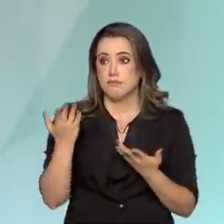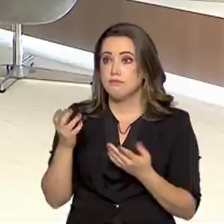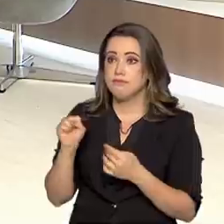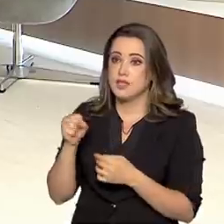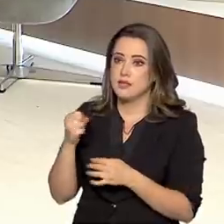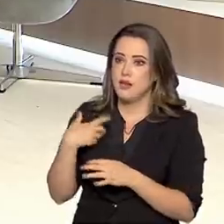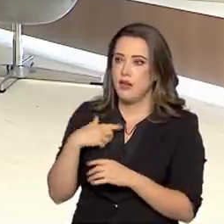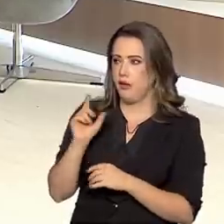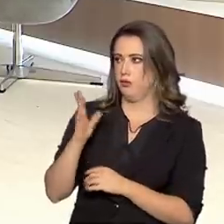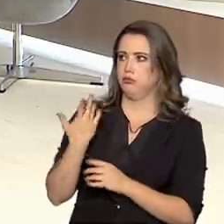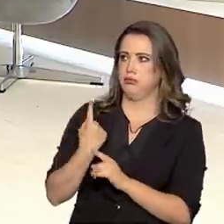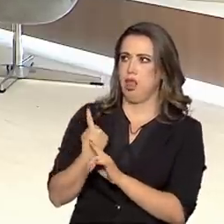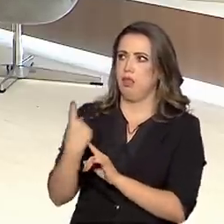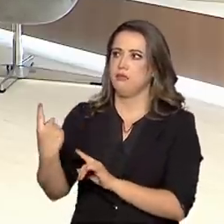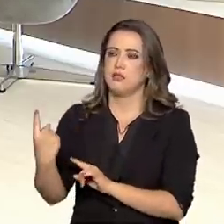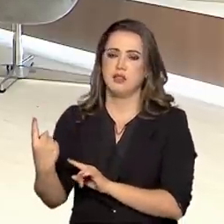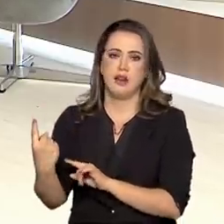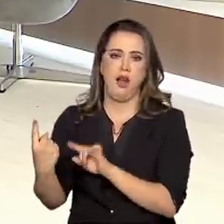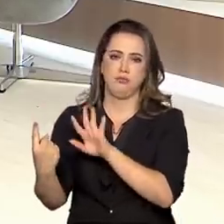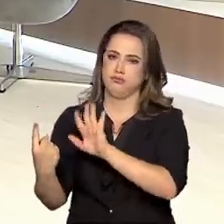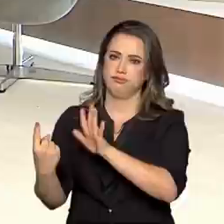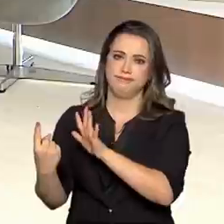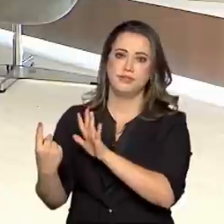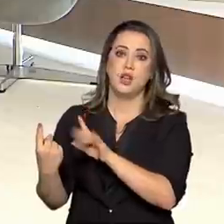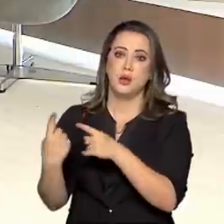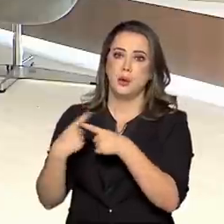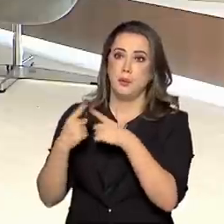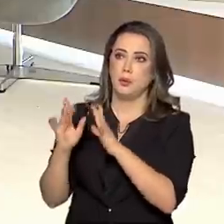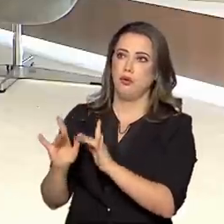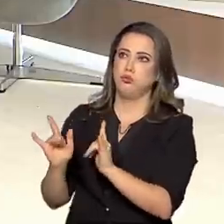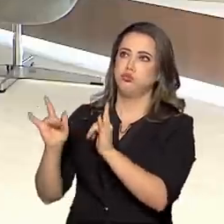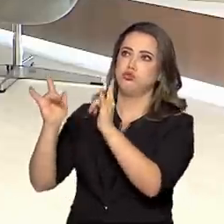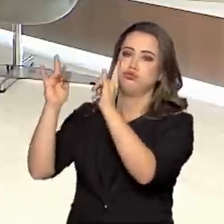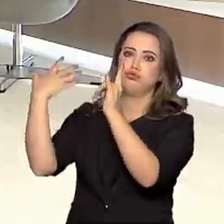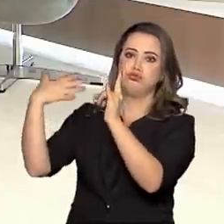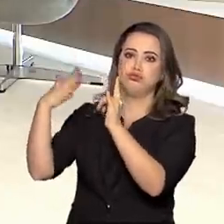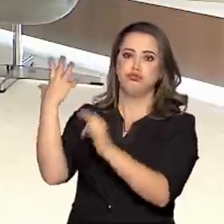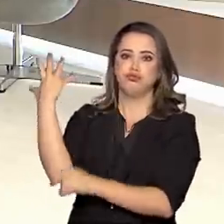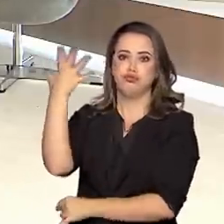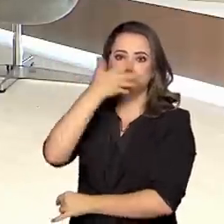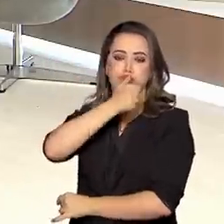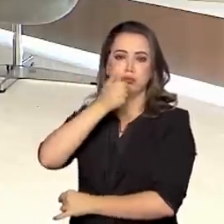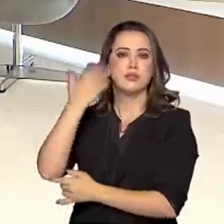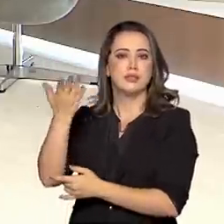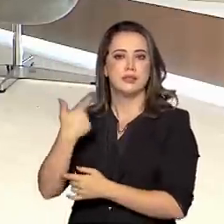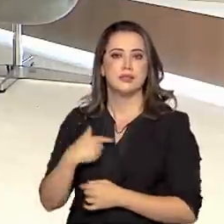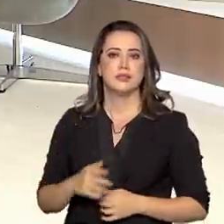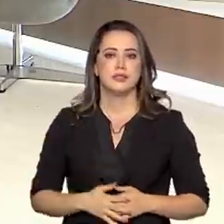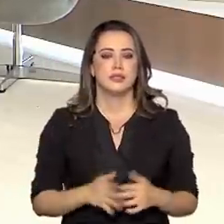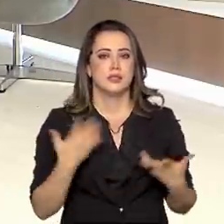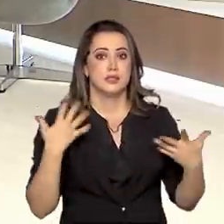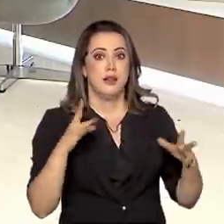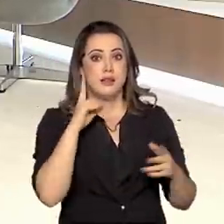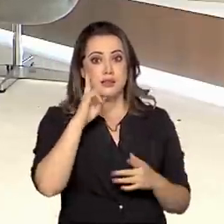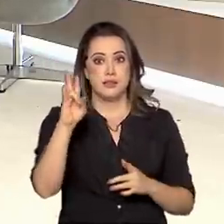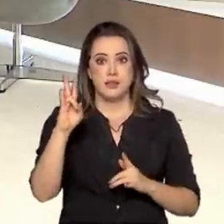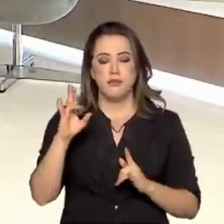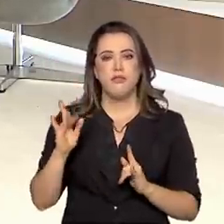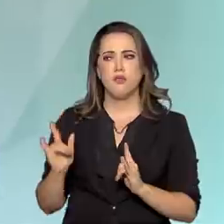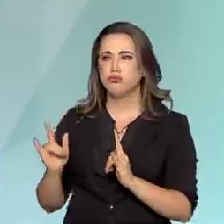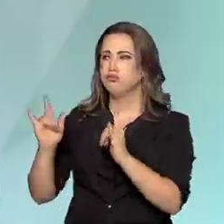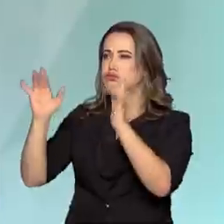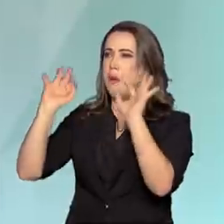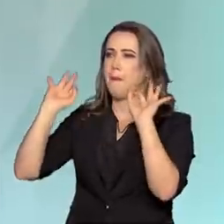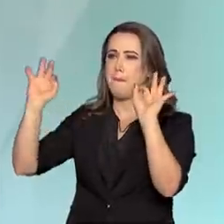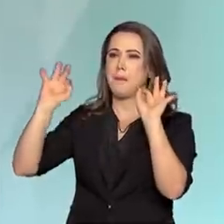acaba... Para conhecimento. Isso. E quando acaba entrando, assim, entra, assim, já com... Nossa, isso aqui é um castelo. E é mesmo, uma coisa